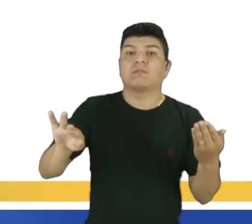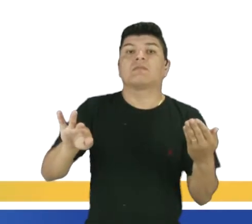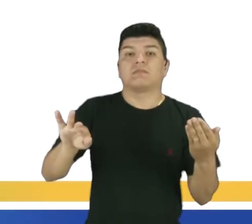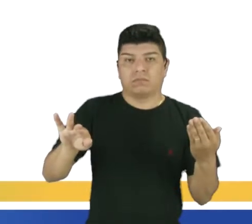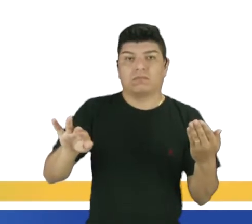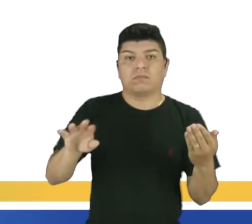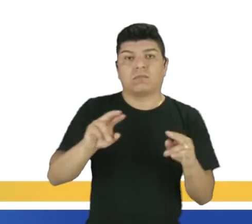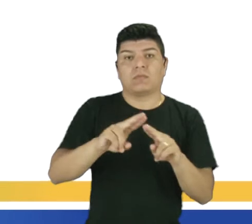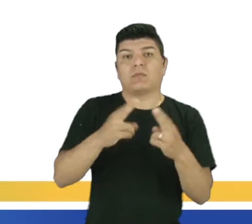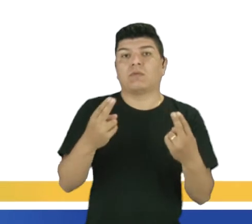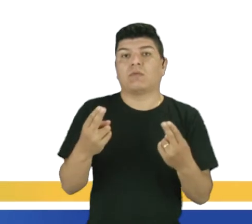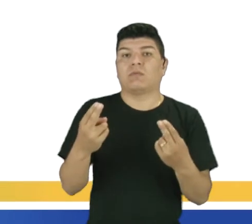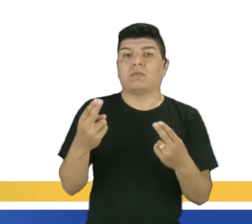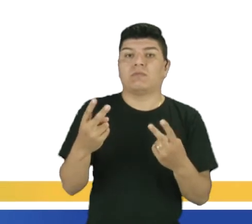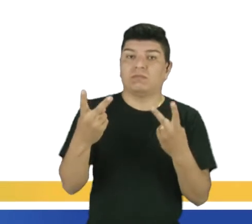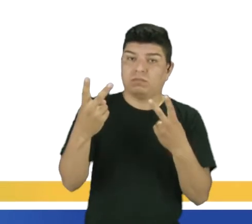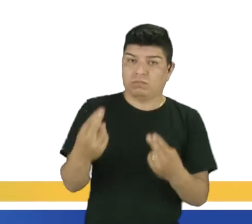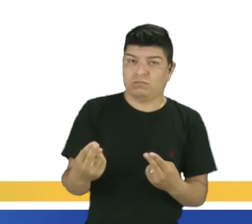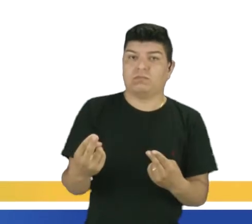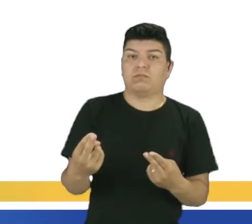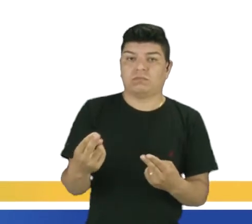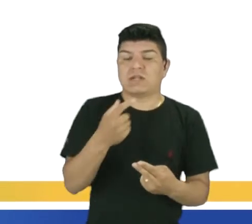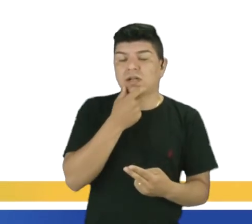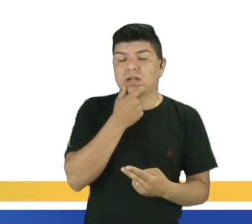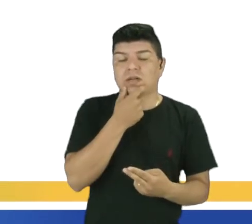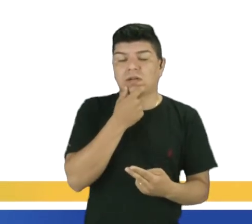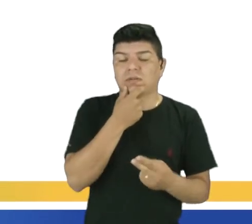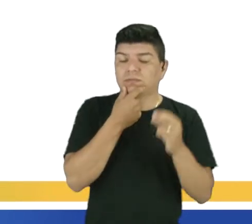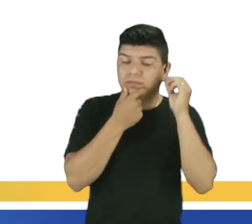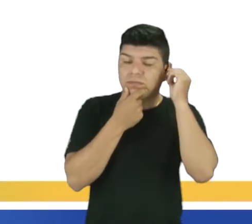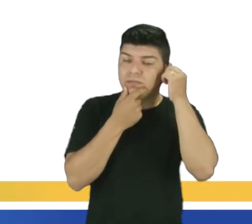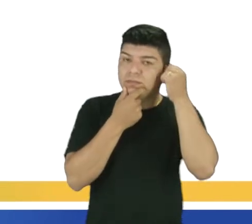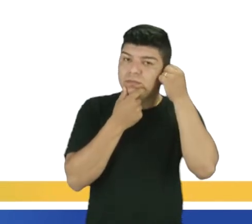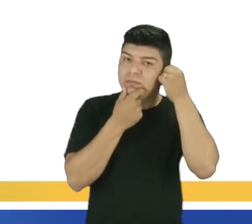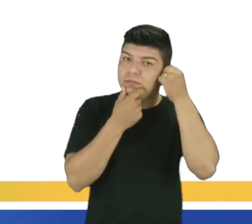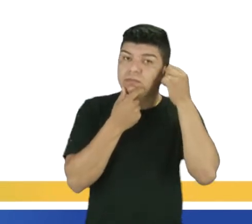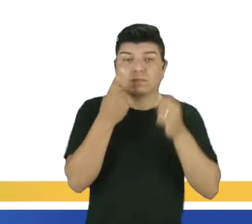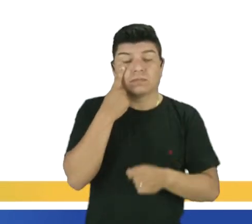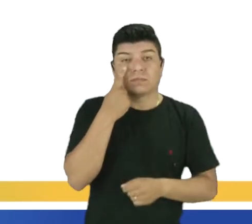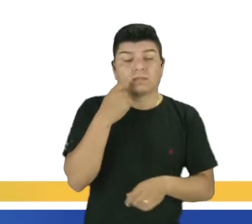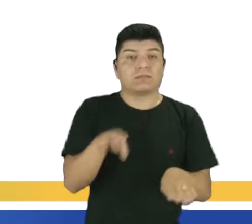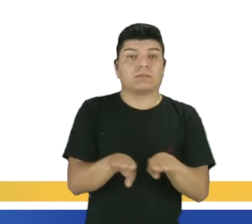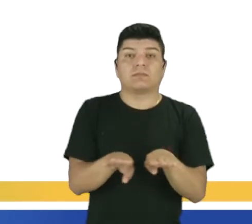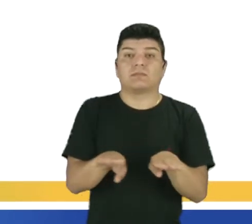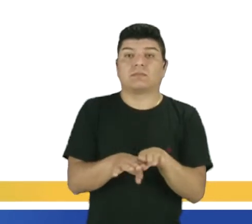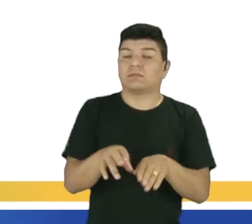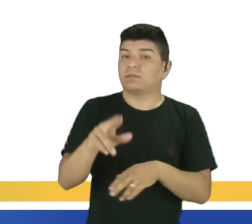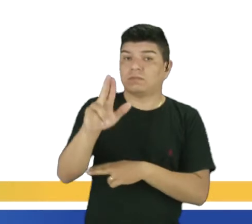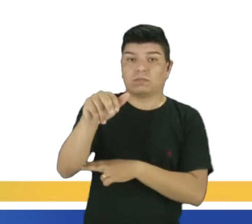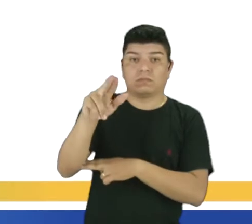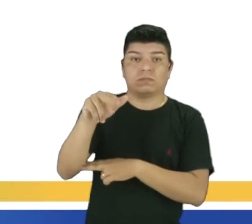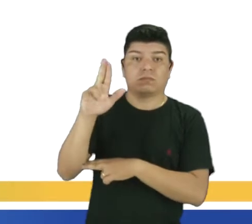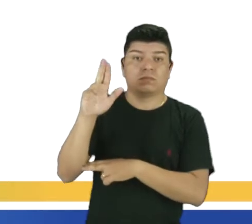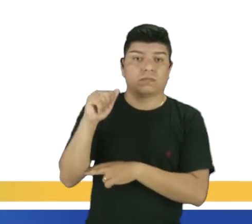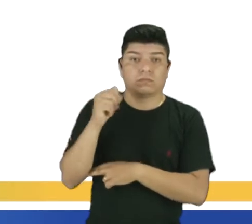e em pares, em inglês. Essas conjunções correlativas. E observe também que elas nunca aparecem um ao lado